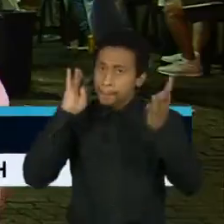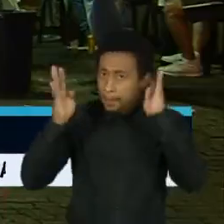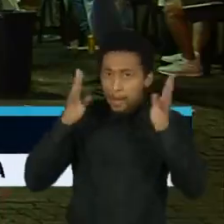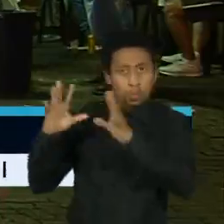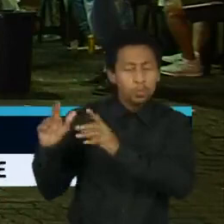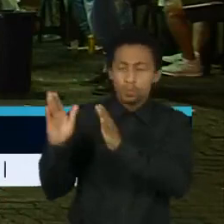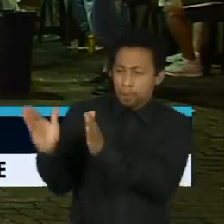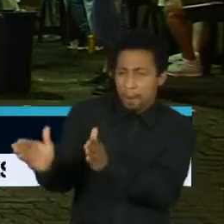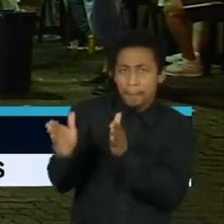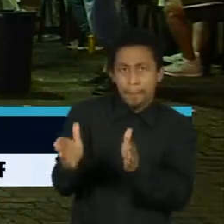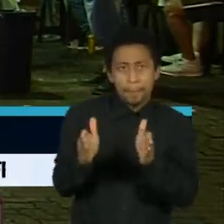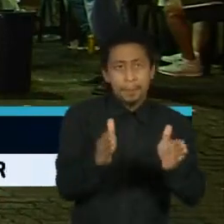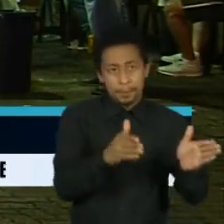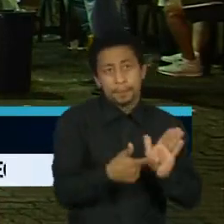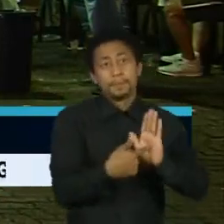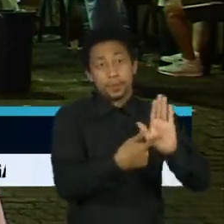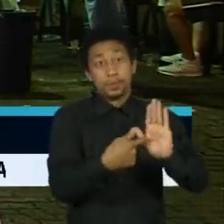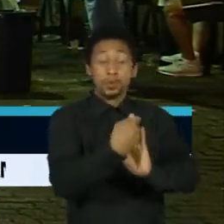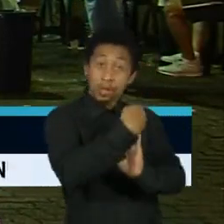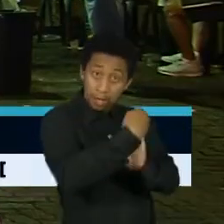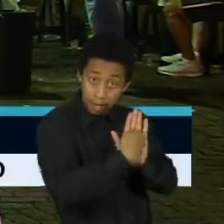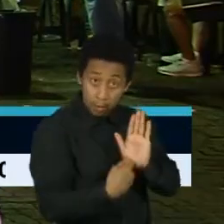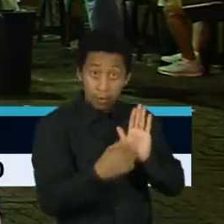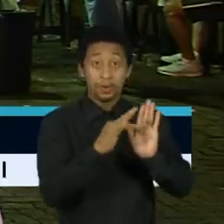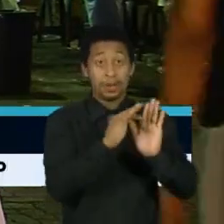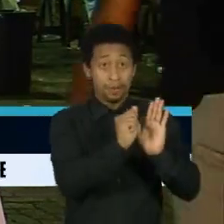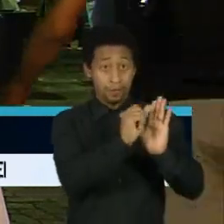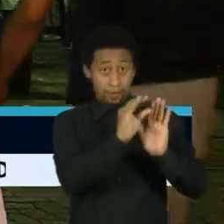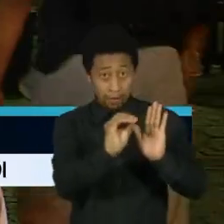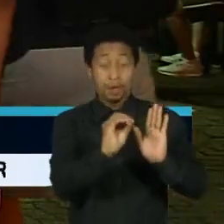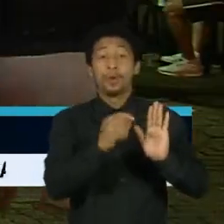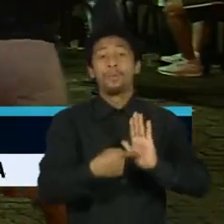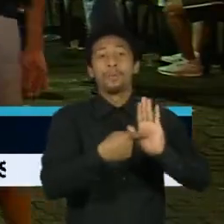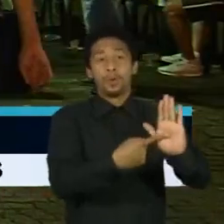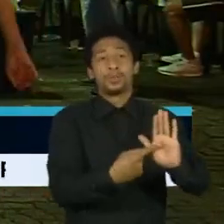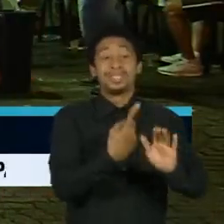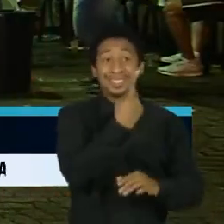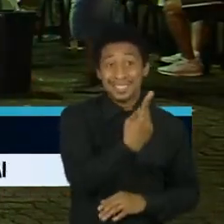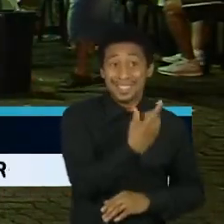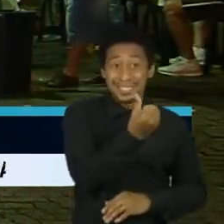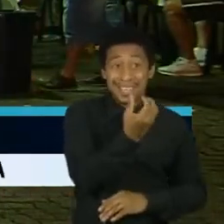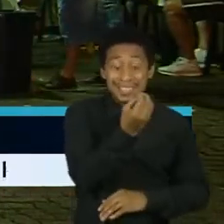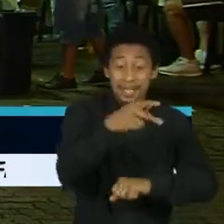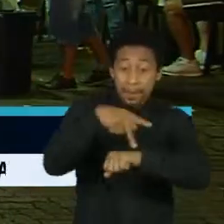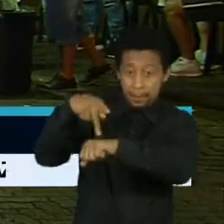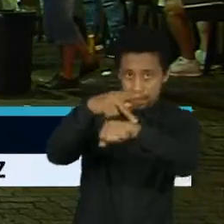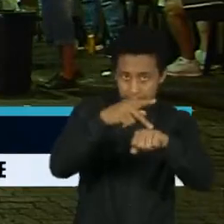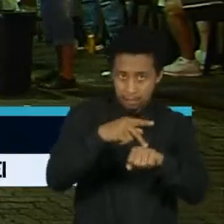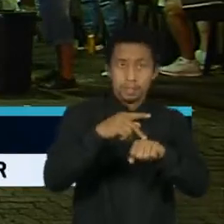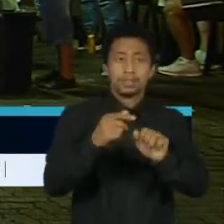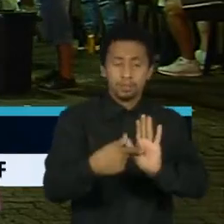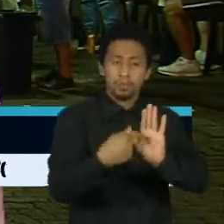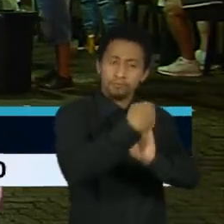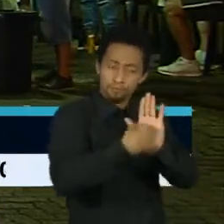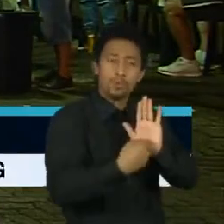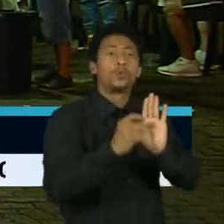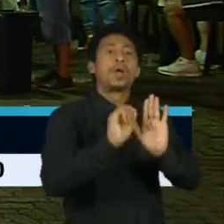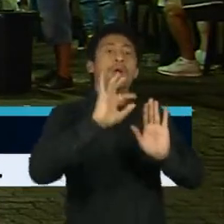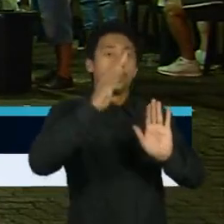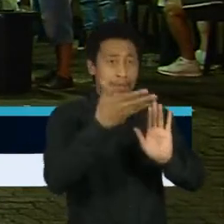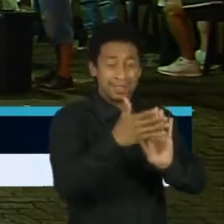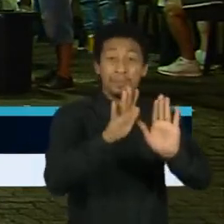caminhão. O relatório apresenta os indicadores de 143 países. Embora os mais pobres enfrentem os